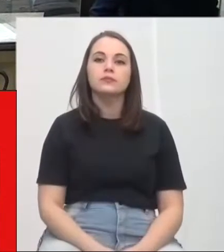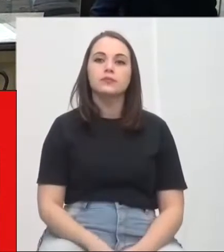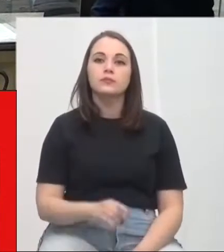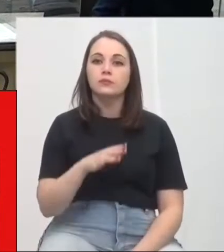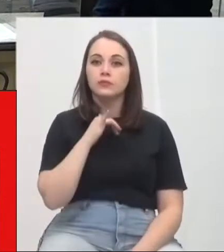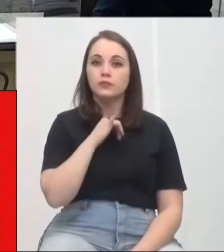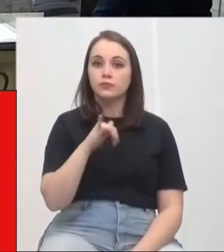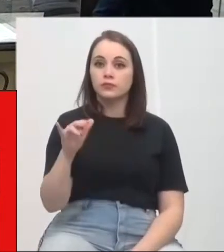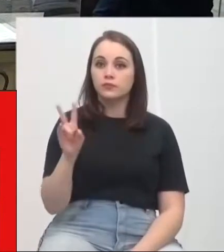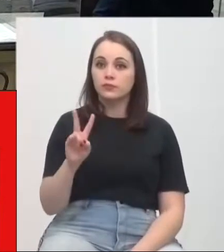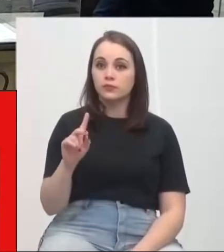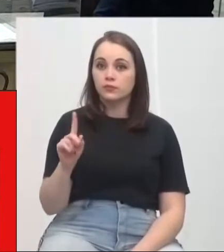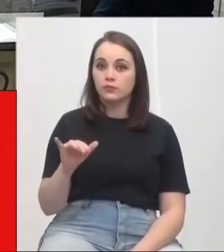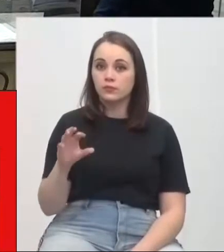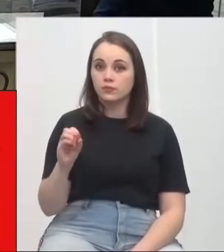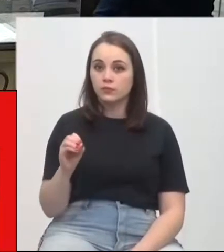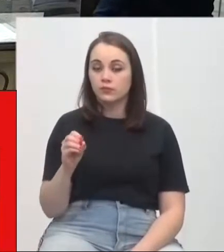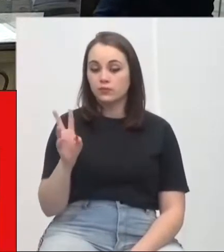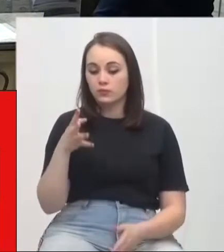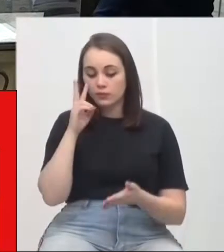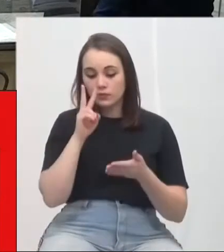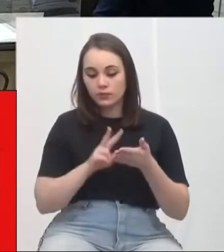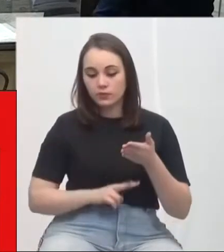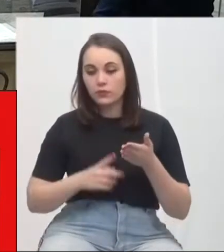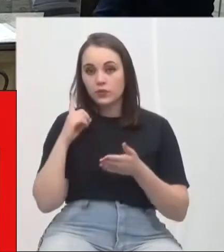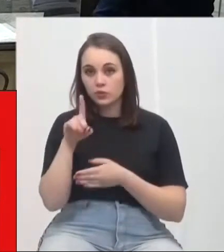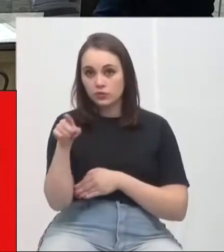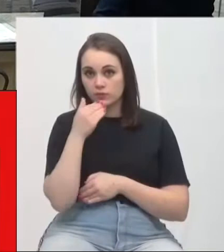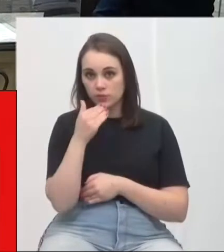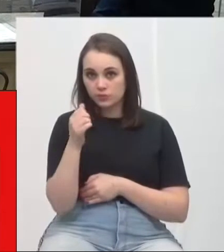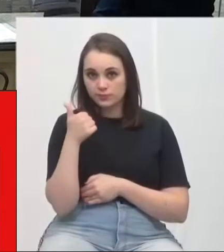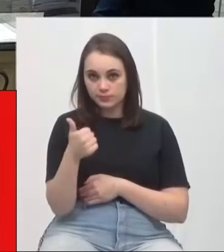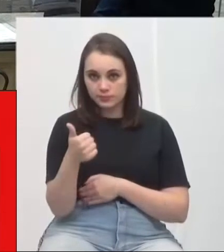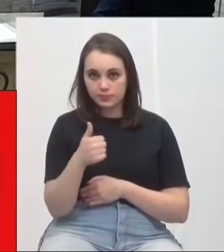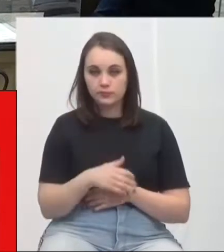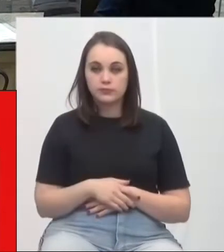informando ao vereador Zário que já foi lido com a data da sua solicitação.